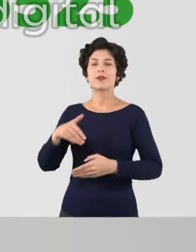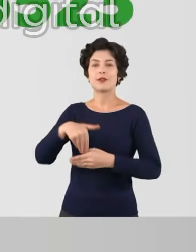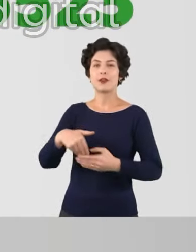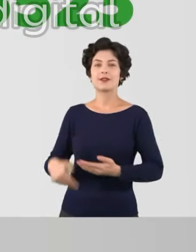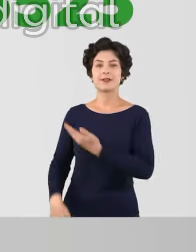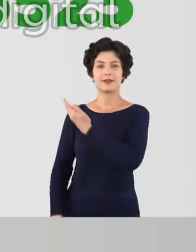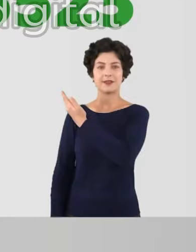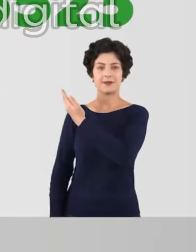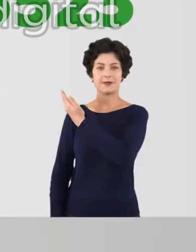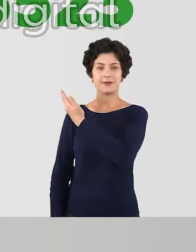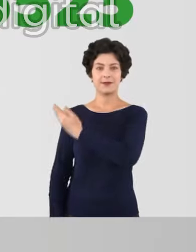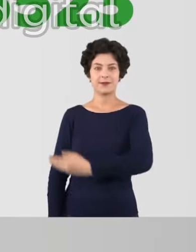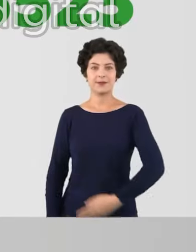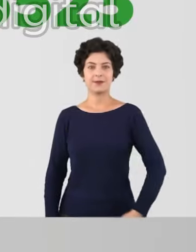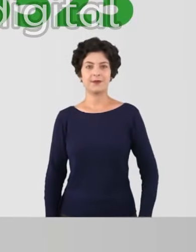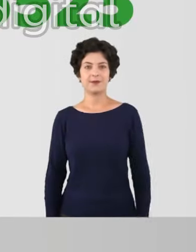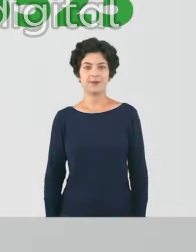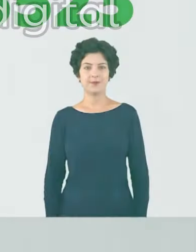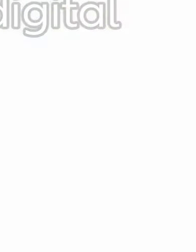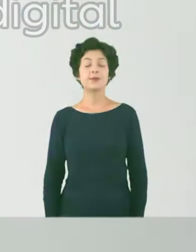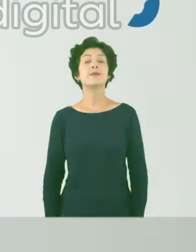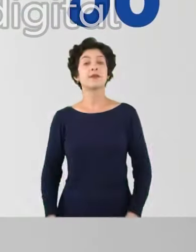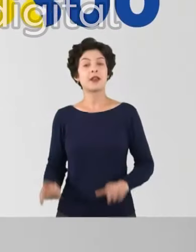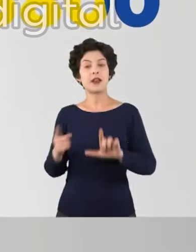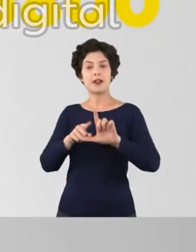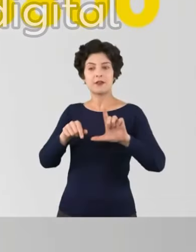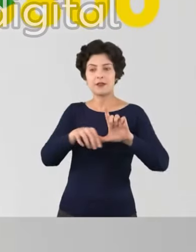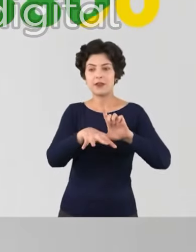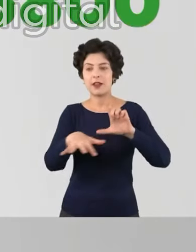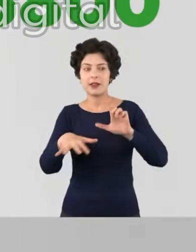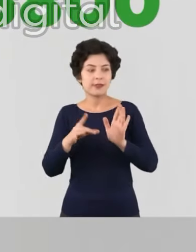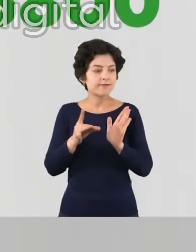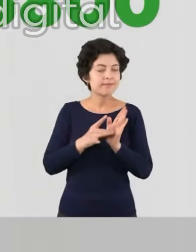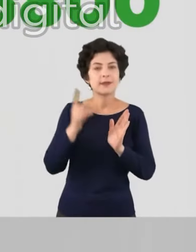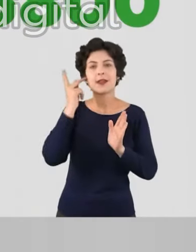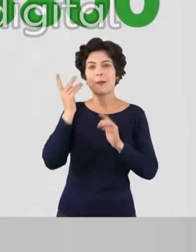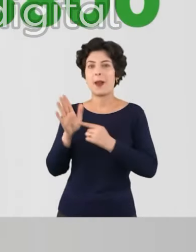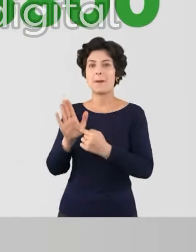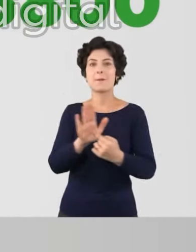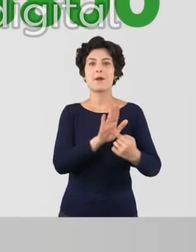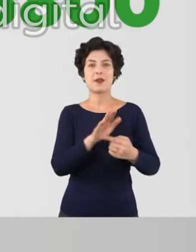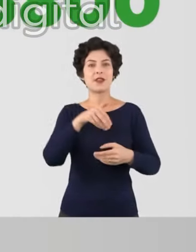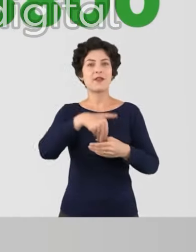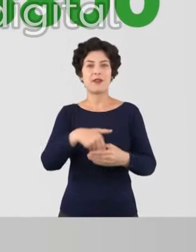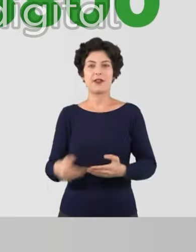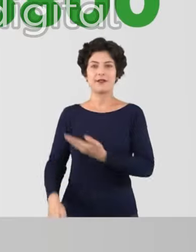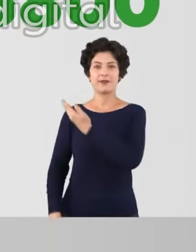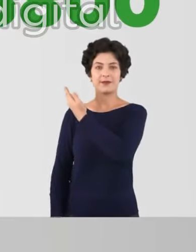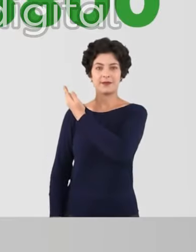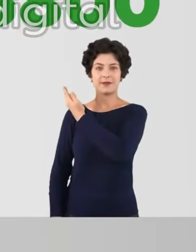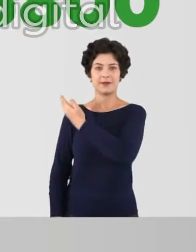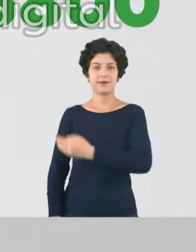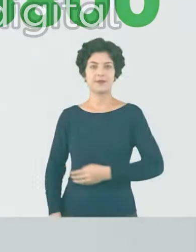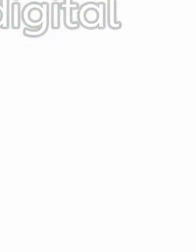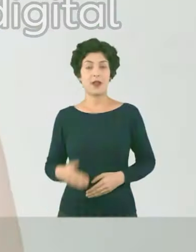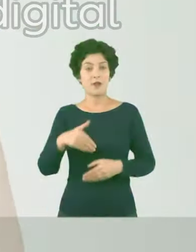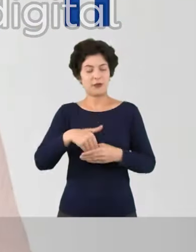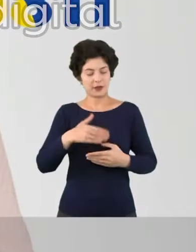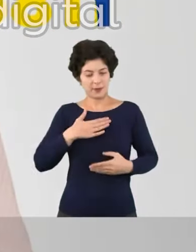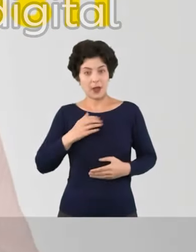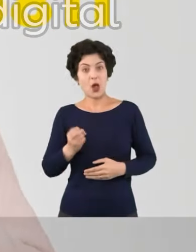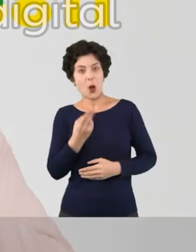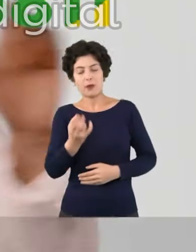Doutora Patrícia Silvestre, 15, 5, 2, 3. A influenciadora que mostra a realidade de São Paulo. Vote Maritex, 15, 0800.